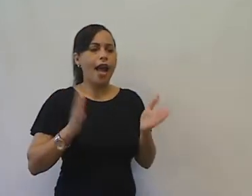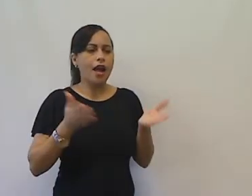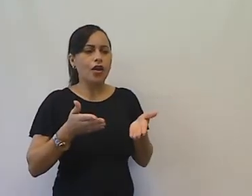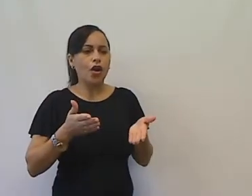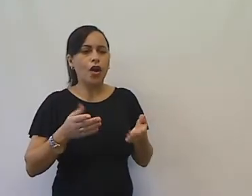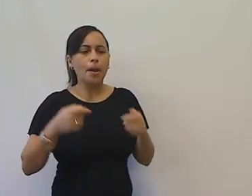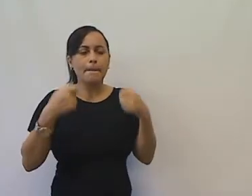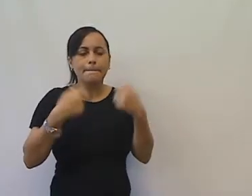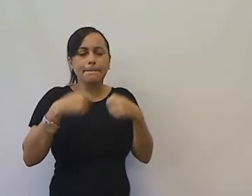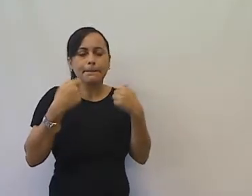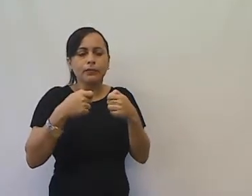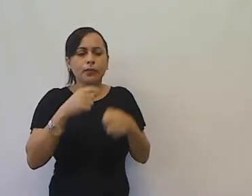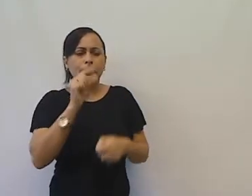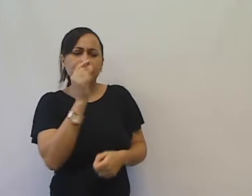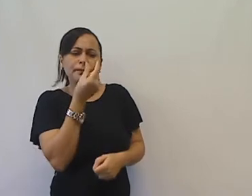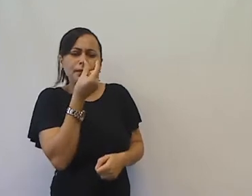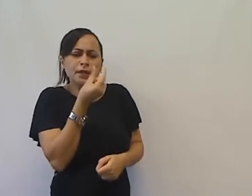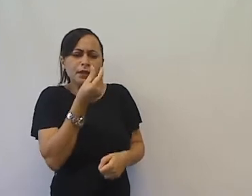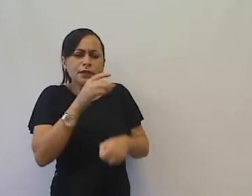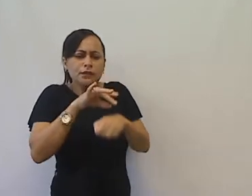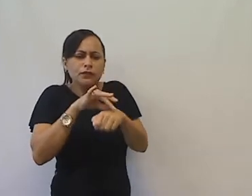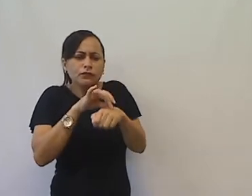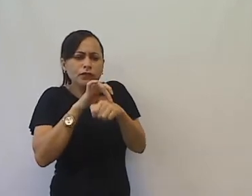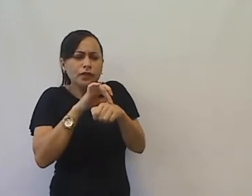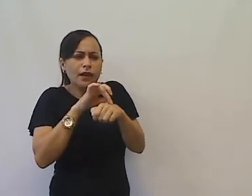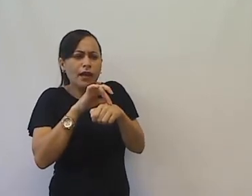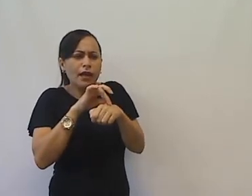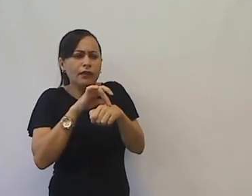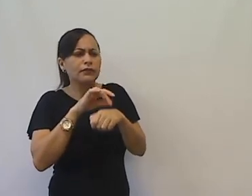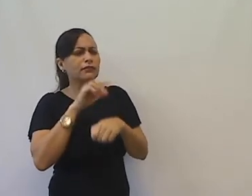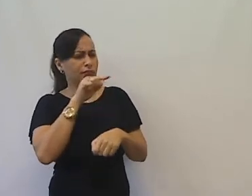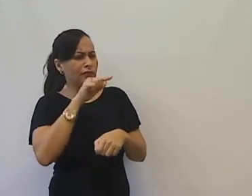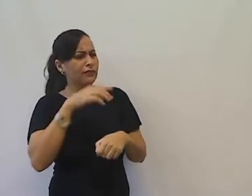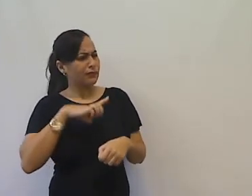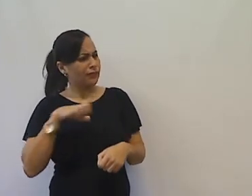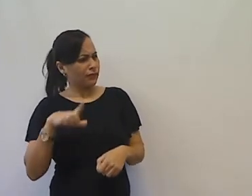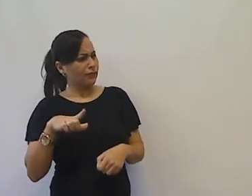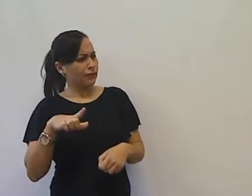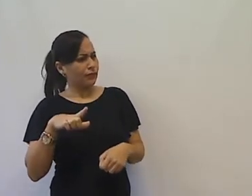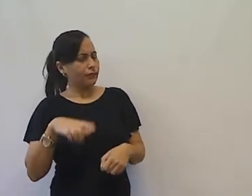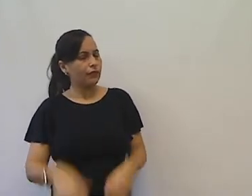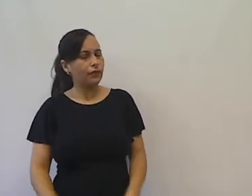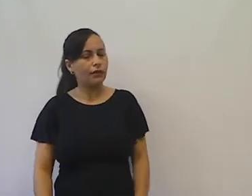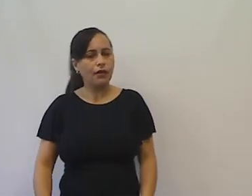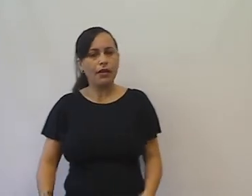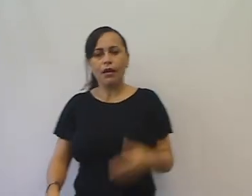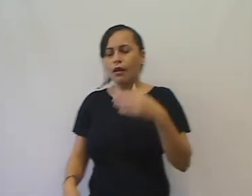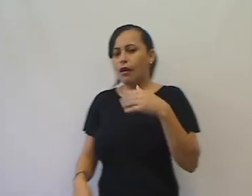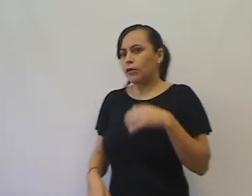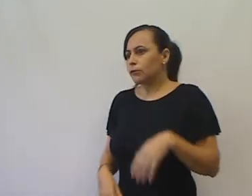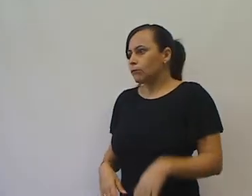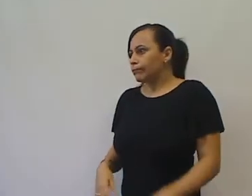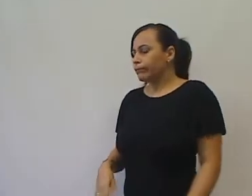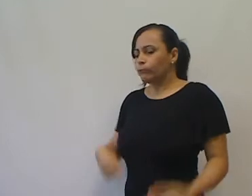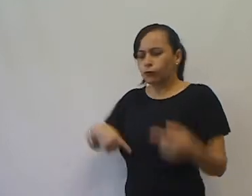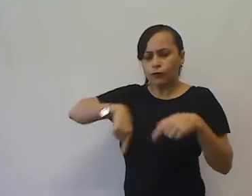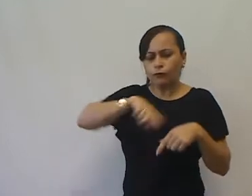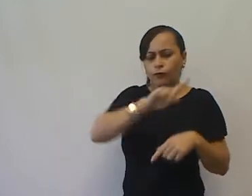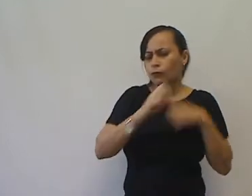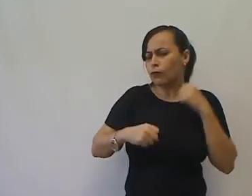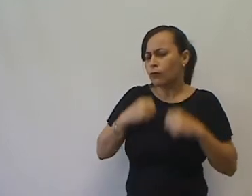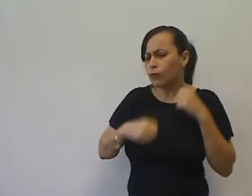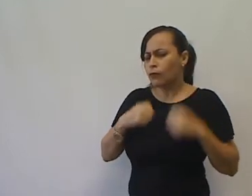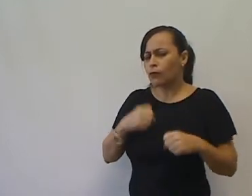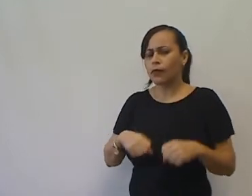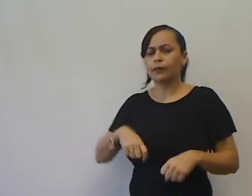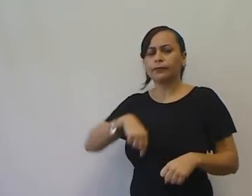um pedaço de carne seca. A senhora teria? Dona Agromecilda, desesperada, correu até a cozinha, foi lá e cortou